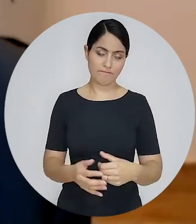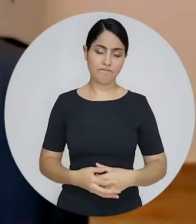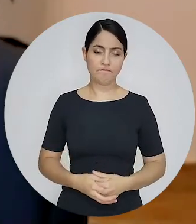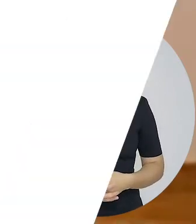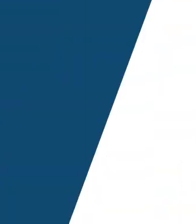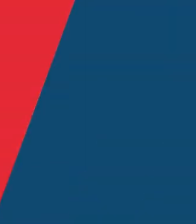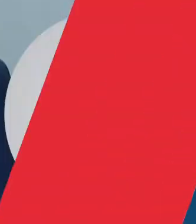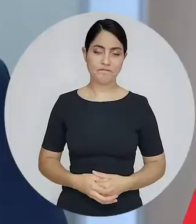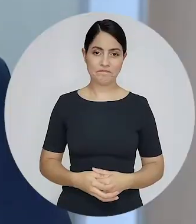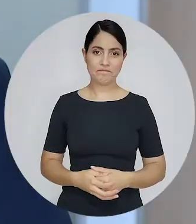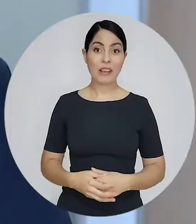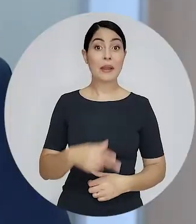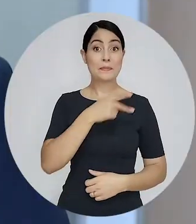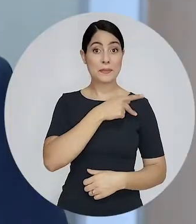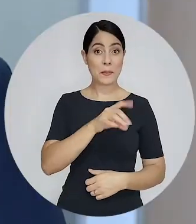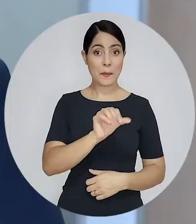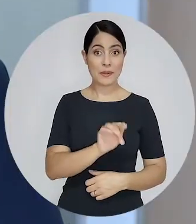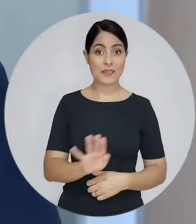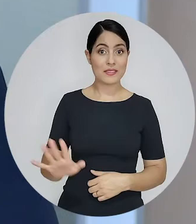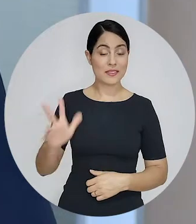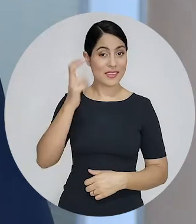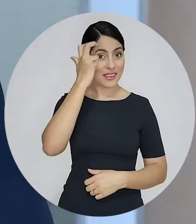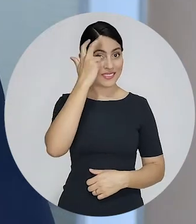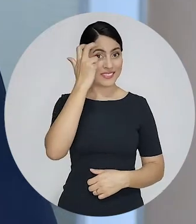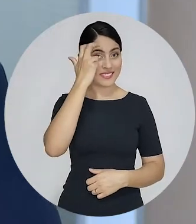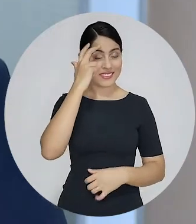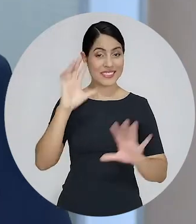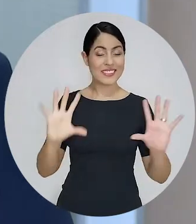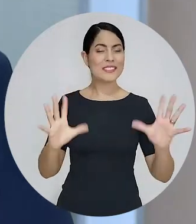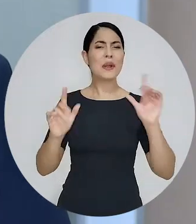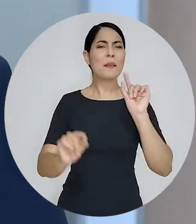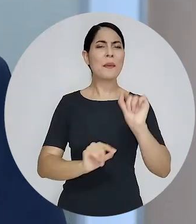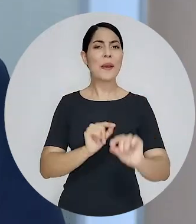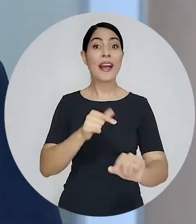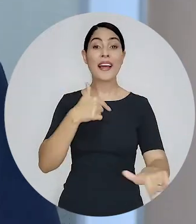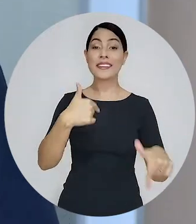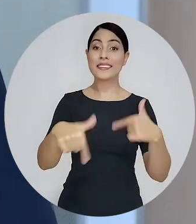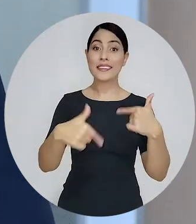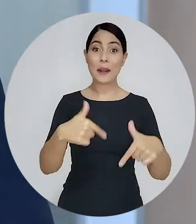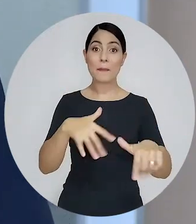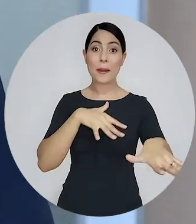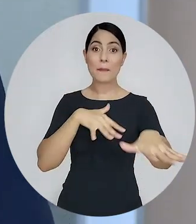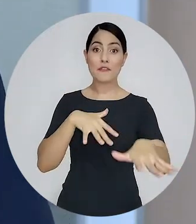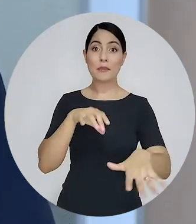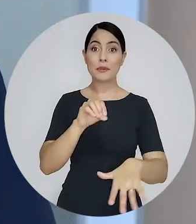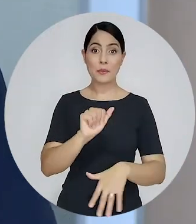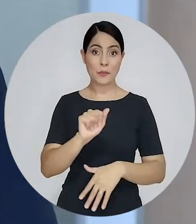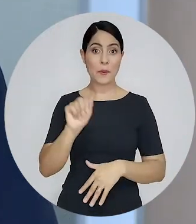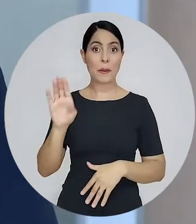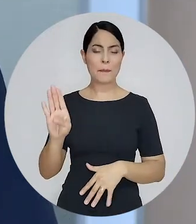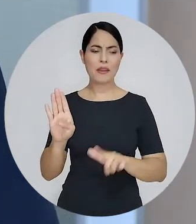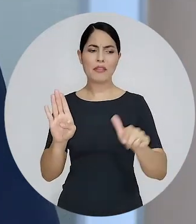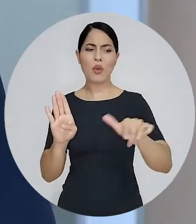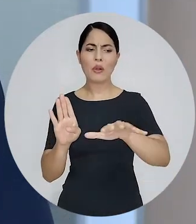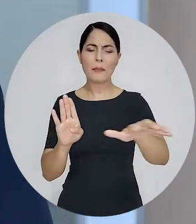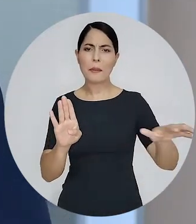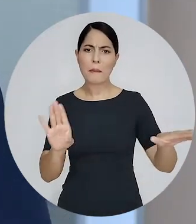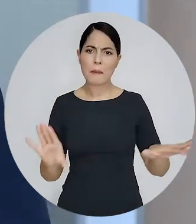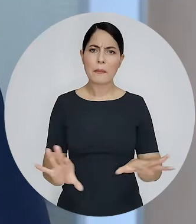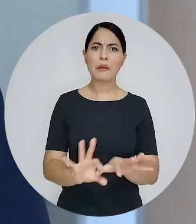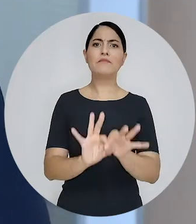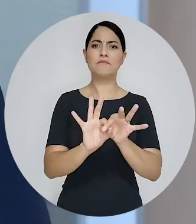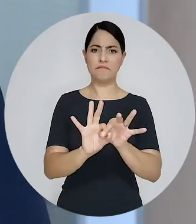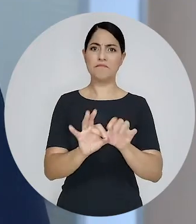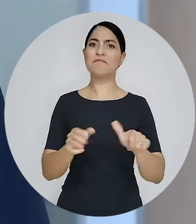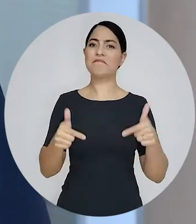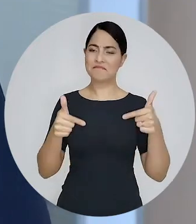liberal. O presidente da OAB nacional Felipe Santa Cruz celebrou o trabalho de mobilização feito pela ordem em conjunto